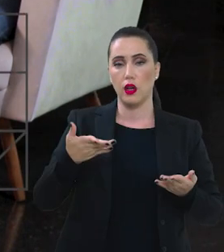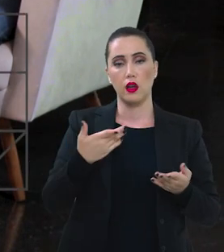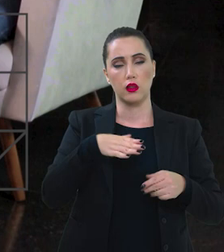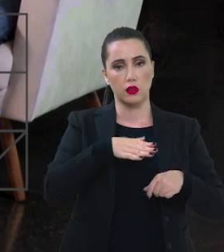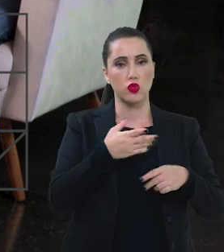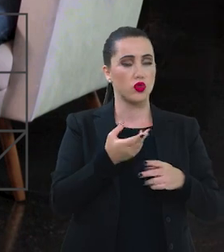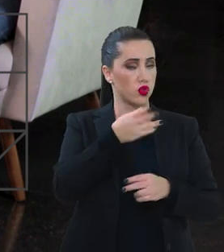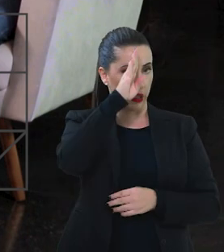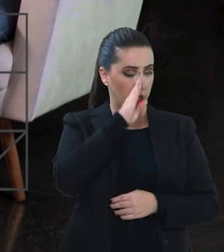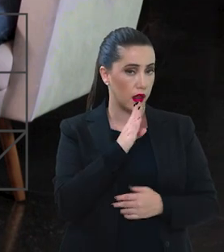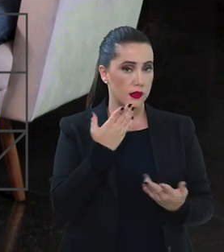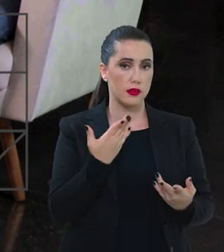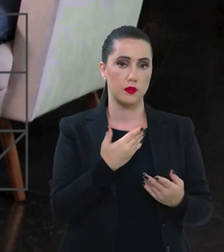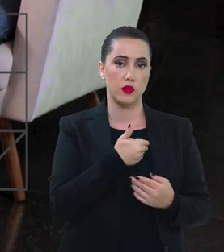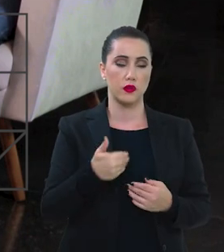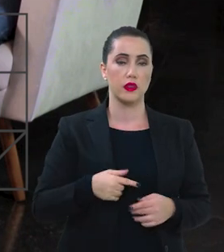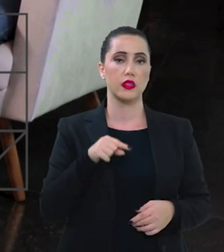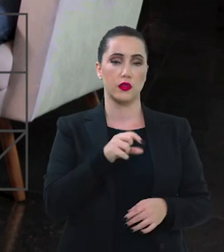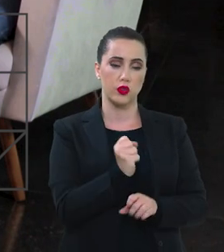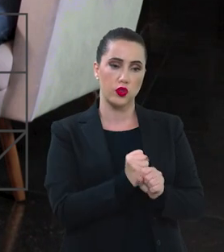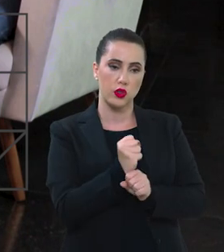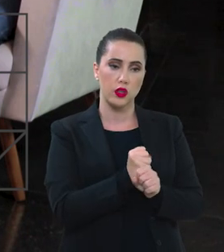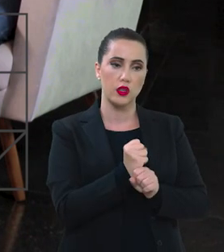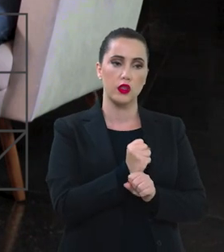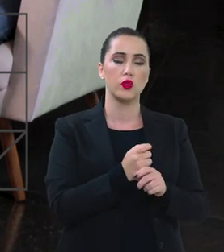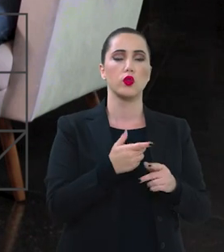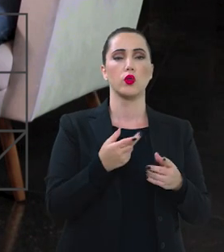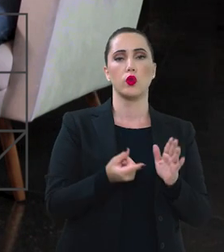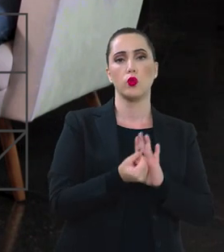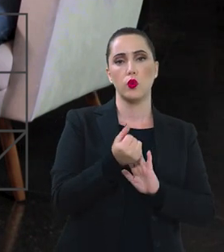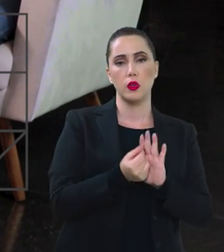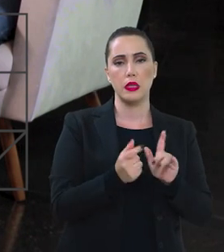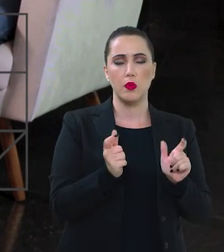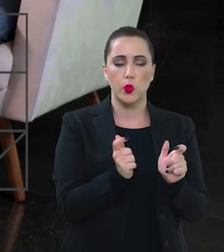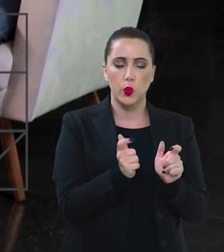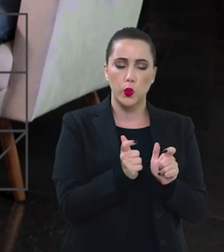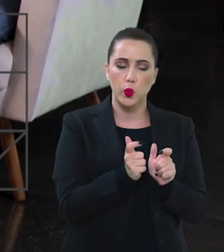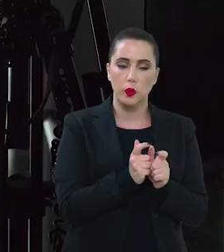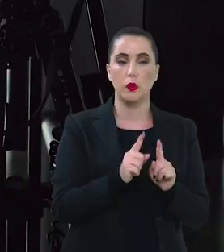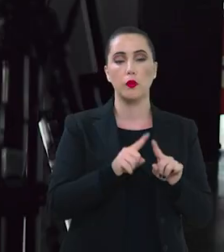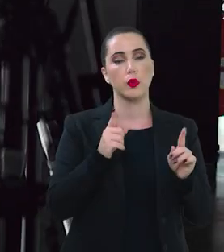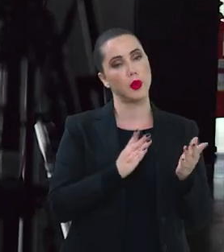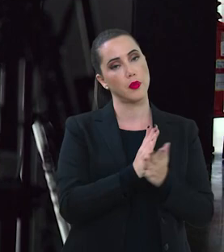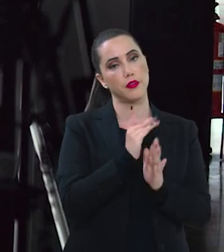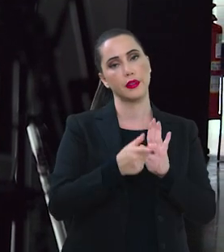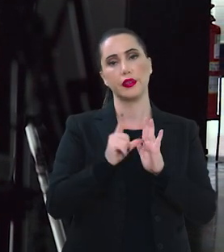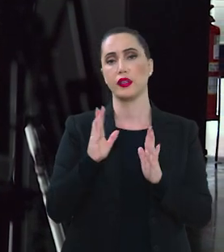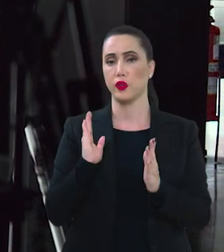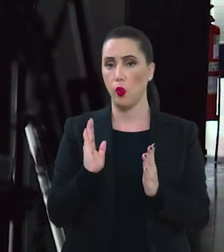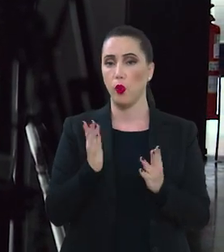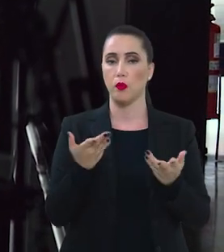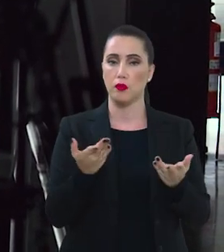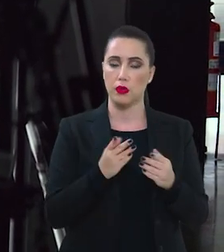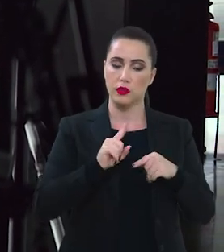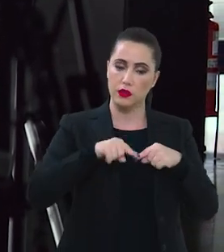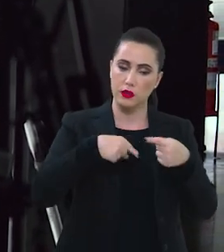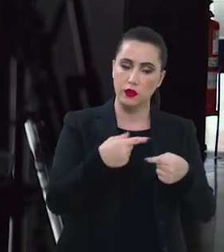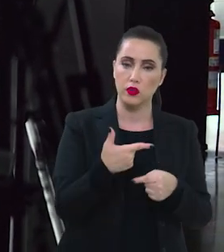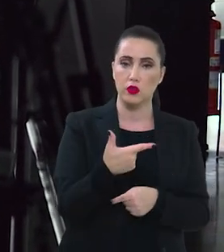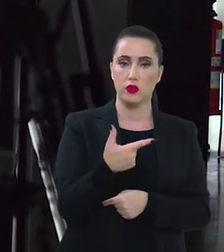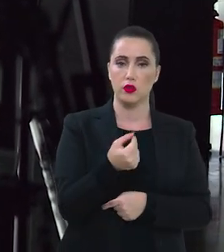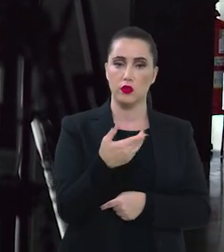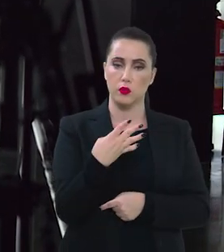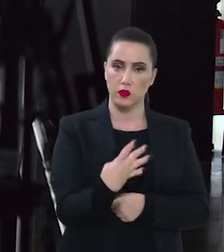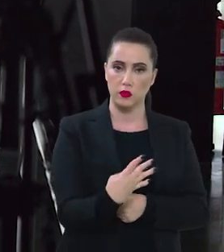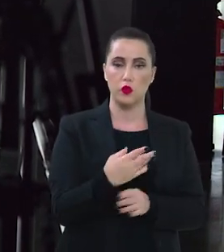a gente está tendo que trabalhar com um orçamento reduzido, porque é um orçamento que foi aprovado na gestão passada. Mas a ideia é que, a partir do próximo período,